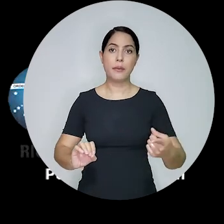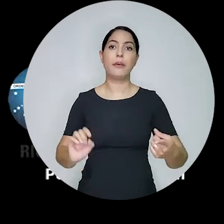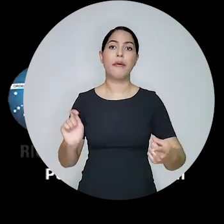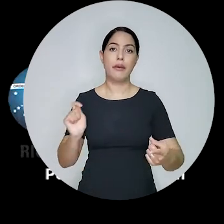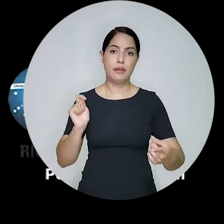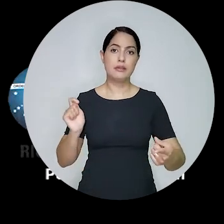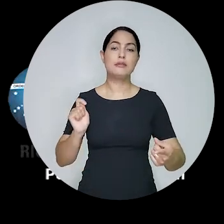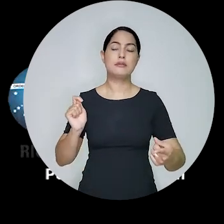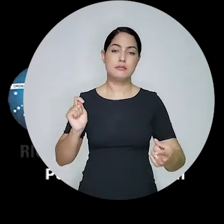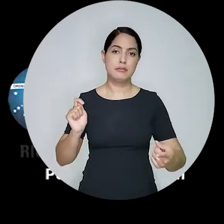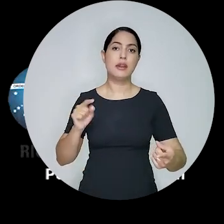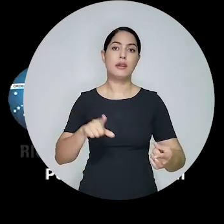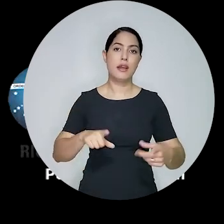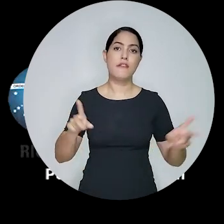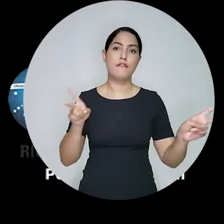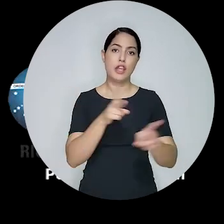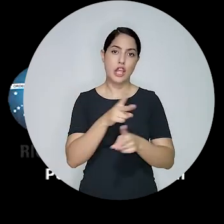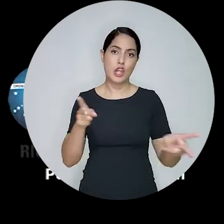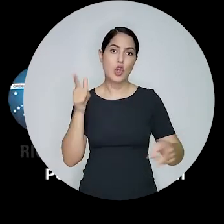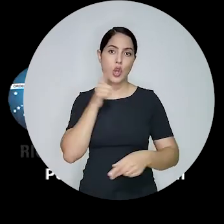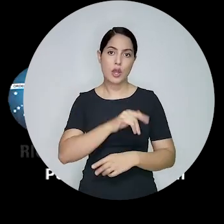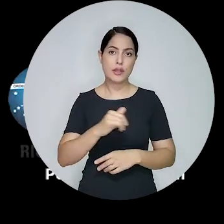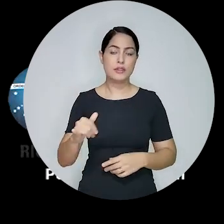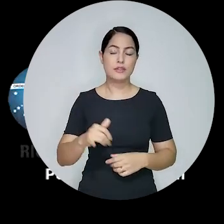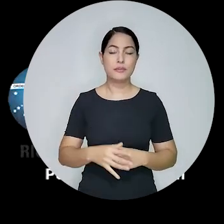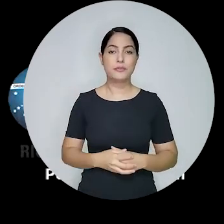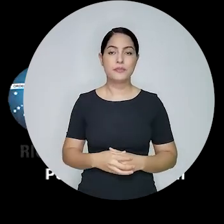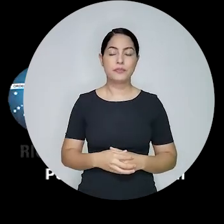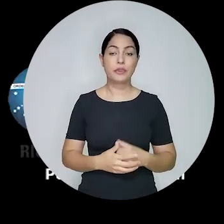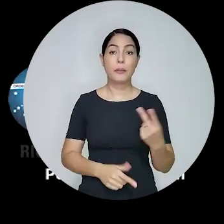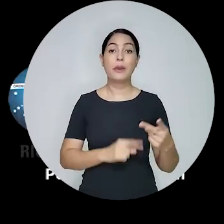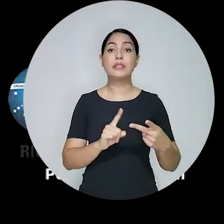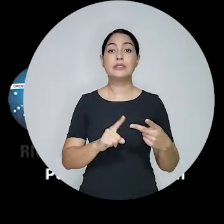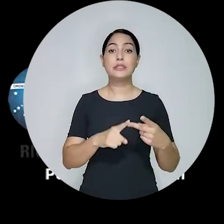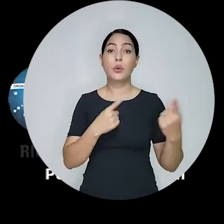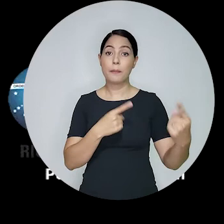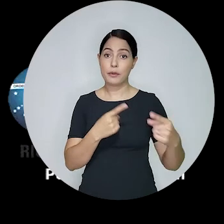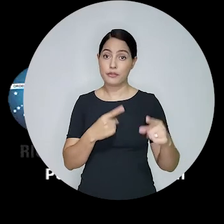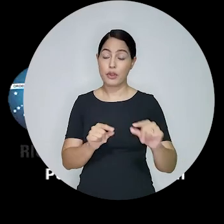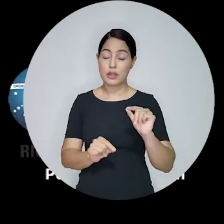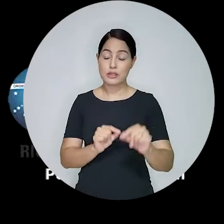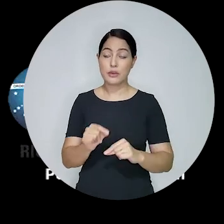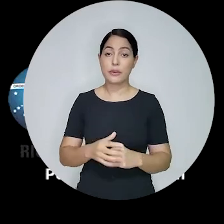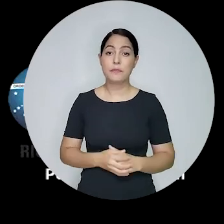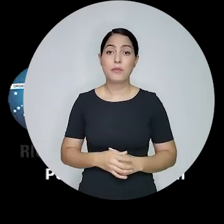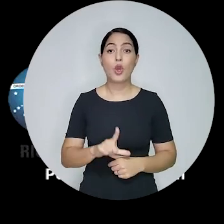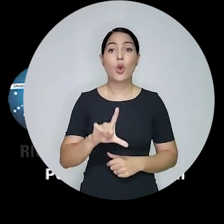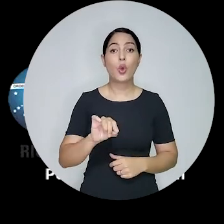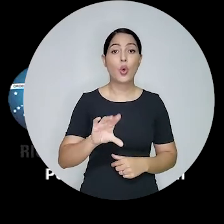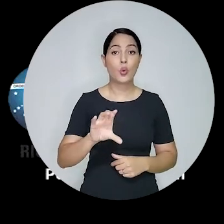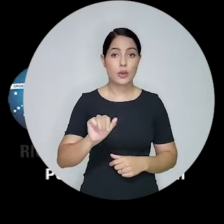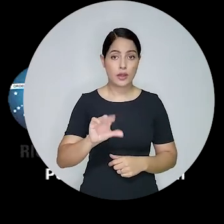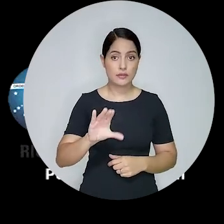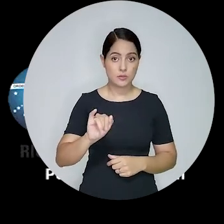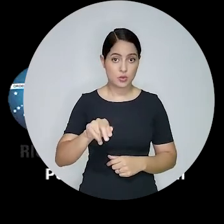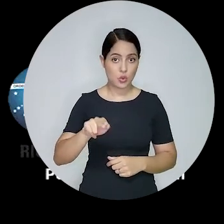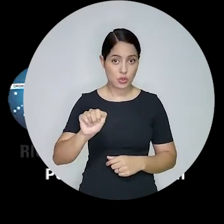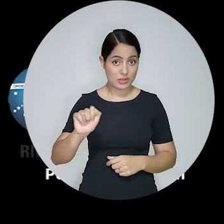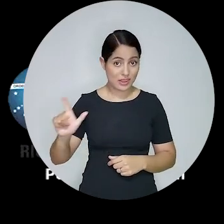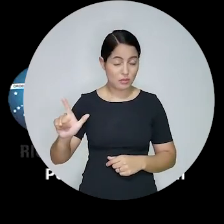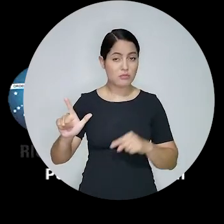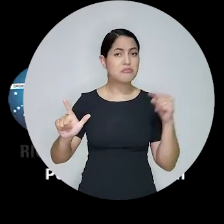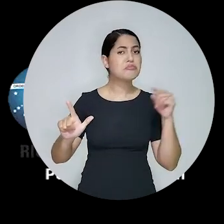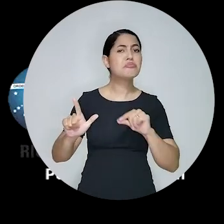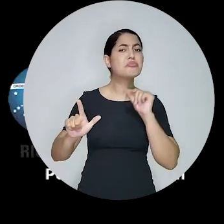oeste da Laguna dos Patos e descer para Santa Vitória do Palmar, que é a proximidade de ventos. Um outro tema que eu gostaria de fazer uma segunda provocação é